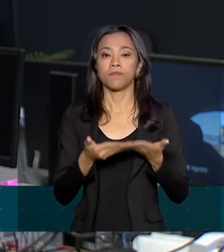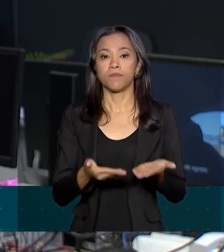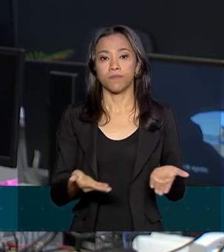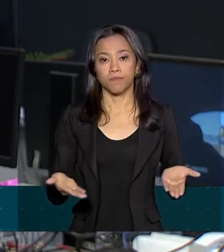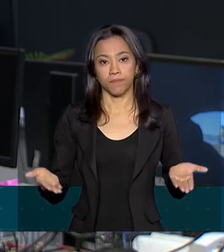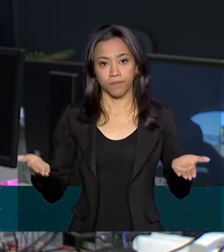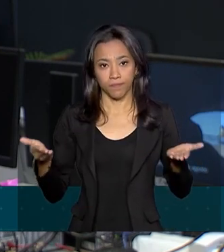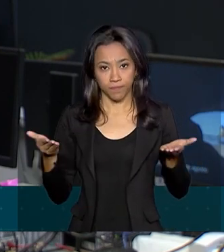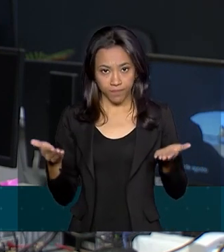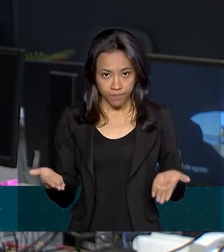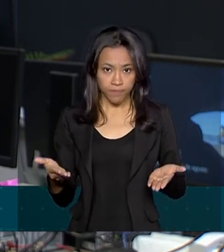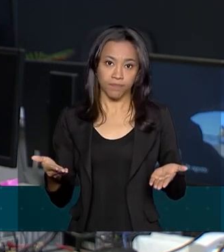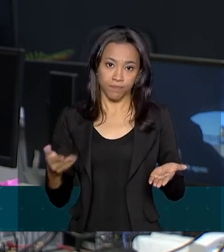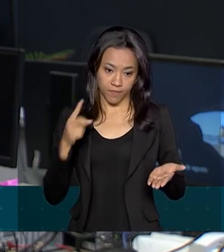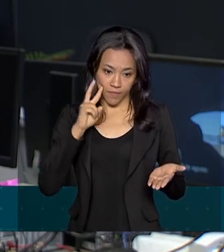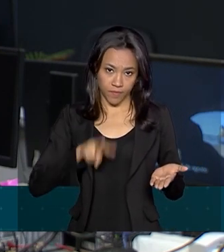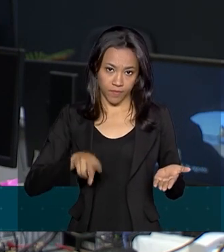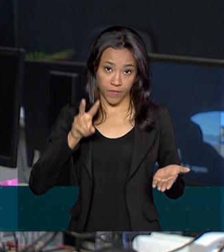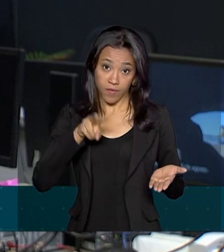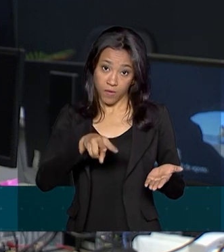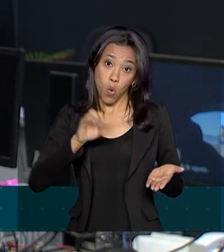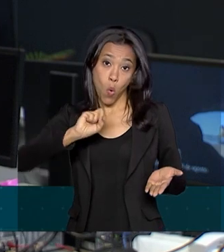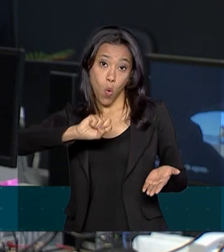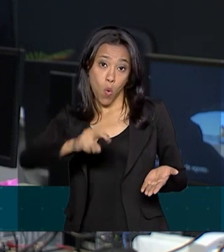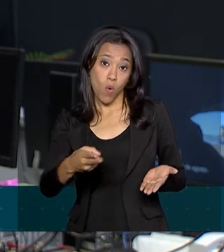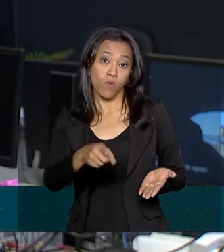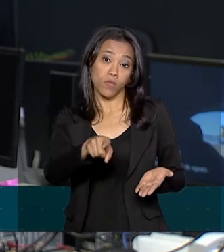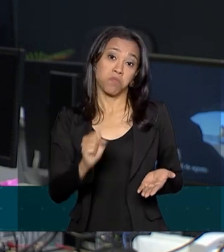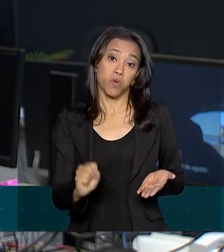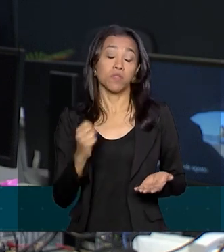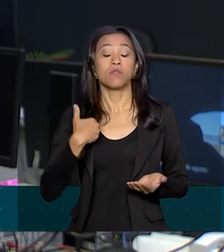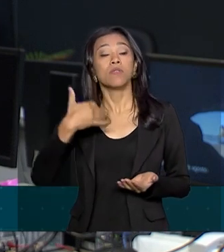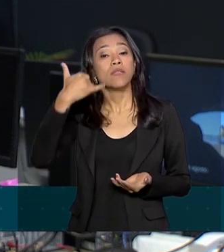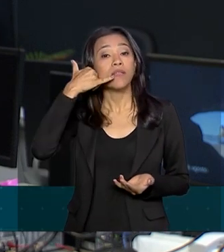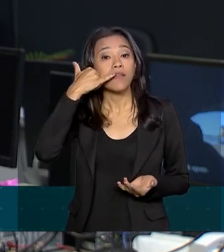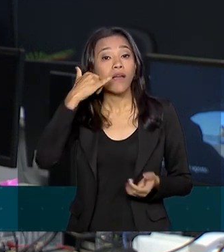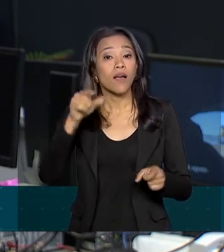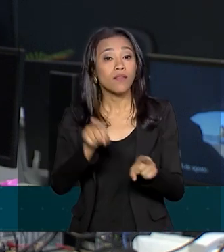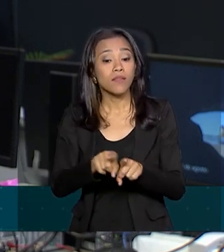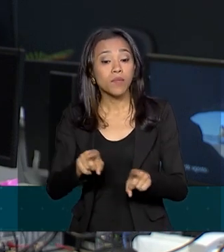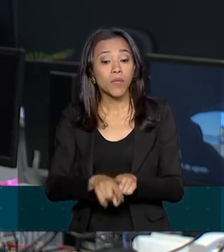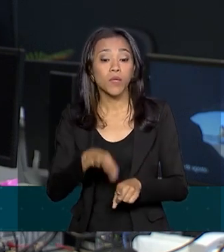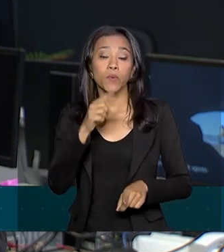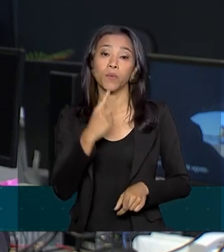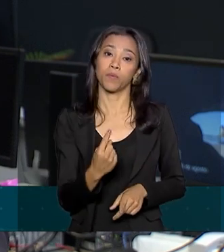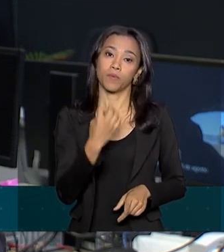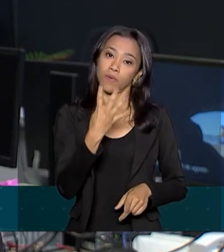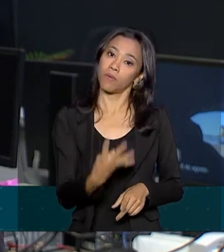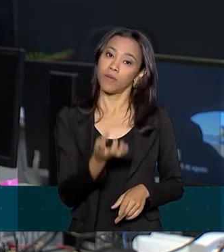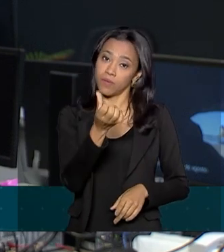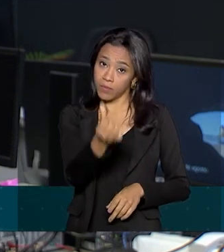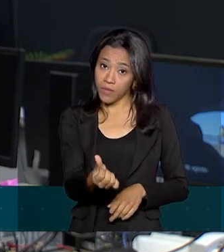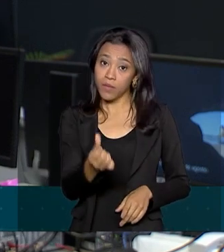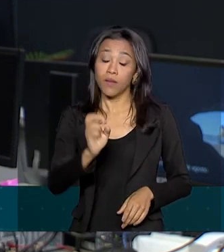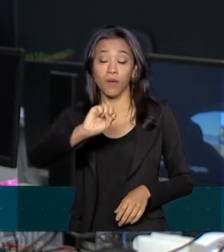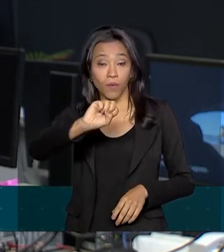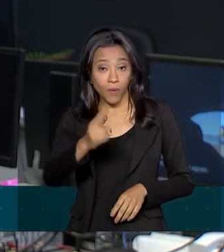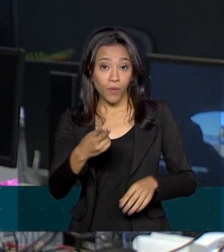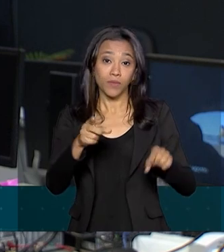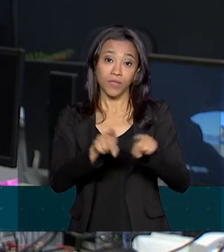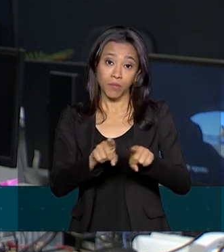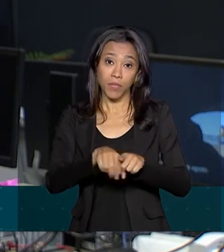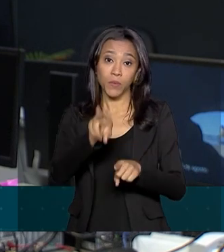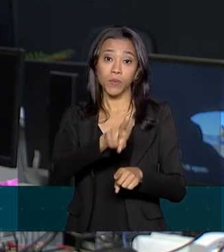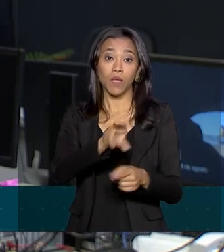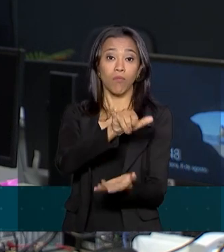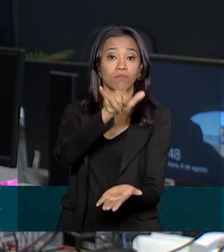.fazenda.br, está aqui, Ou ligar para o Receita Fone no número 146, ou ainda utilizar o